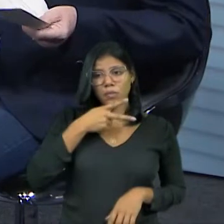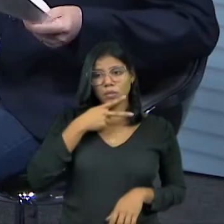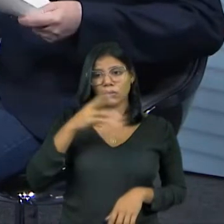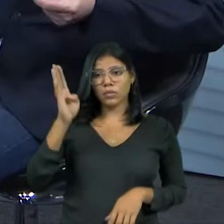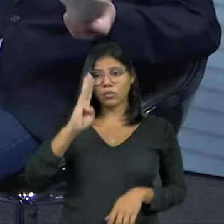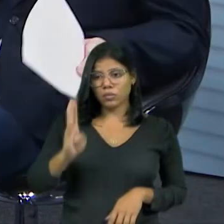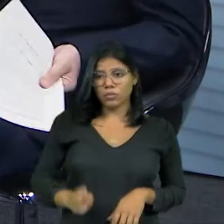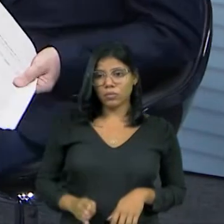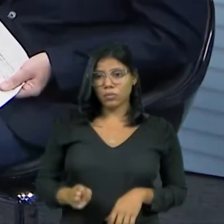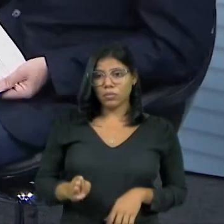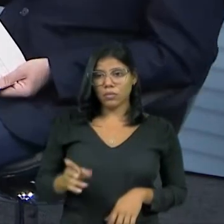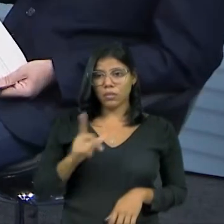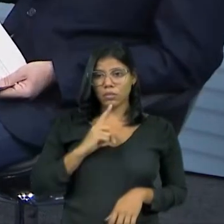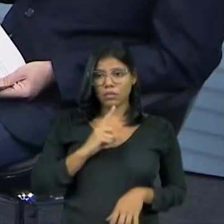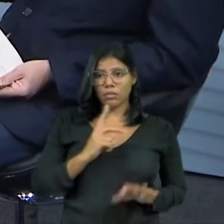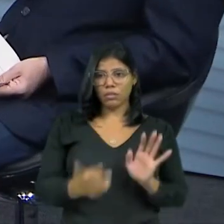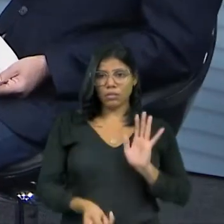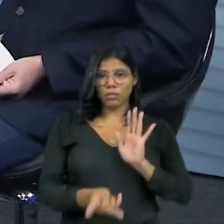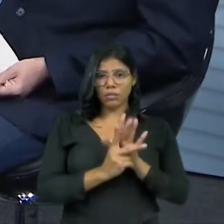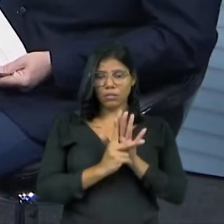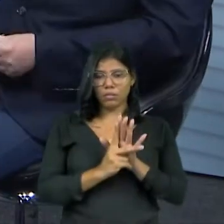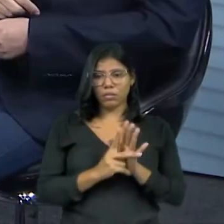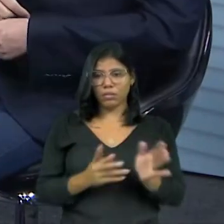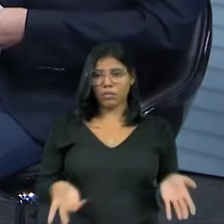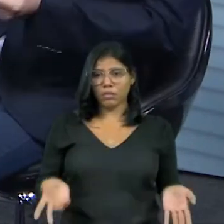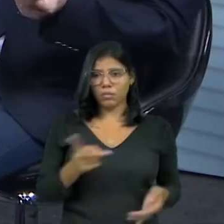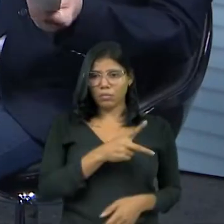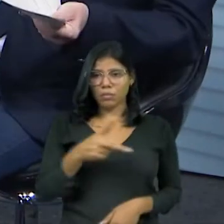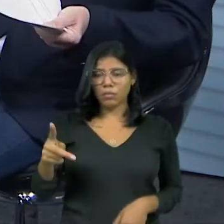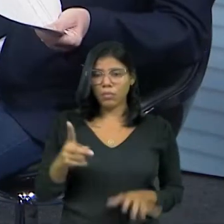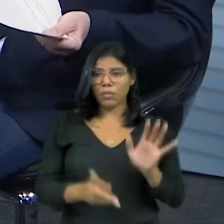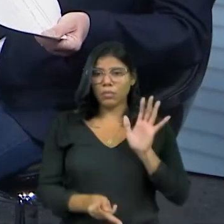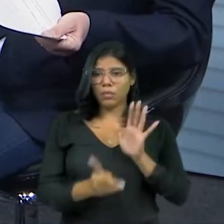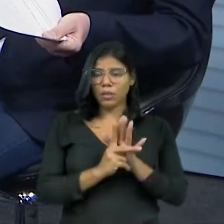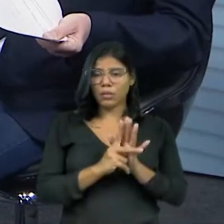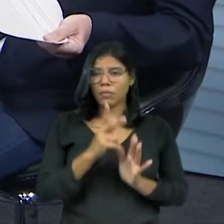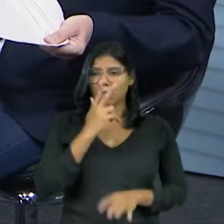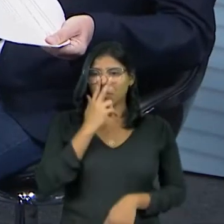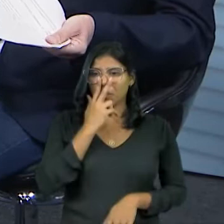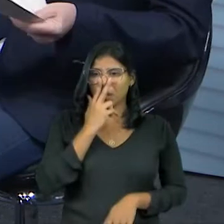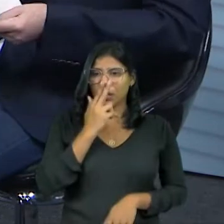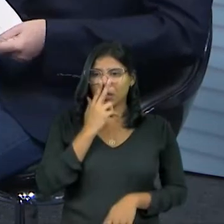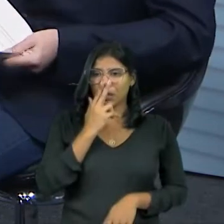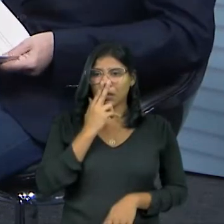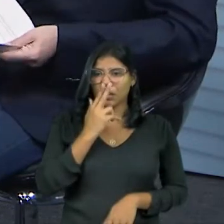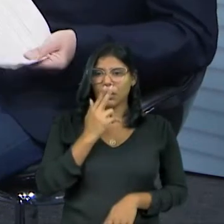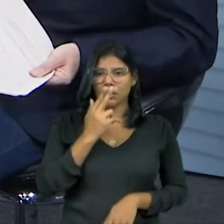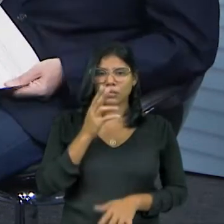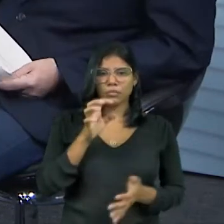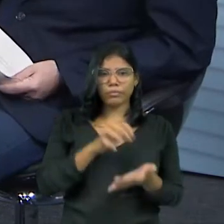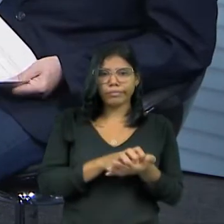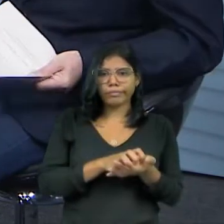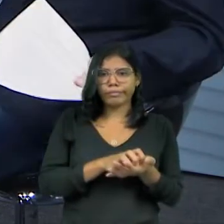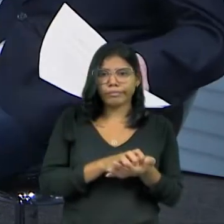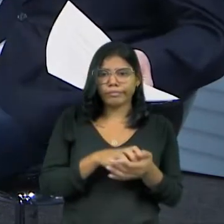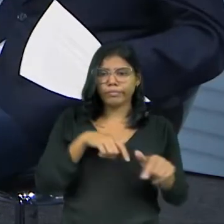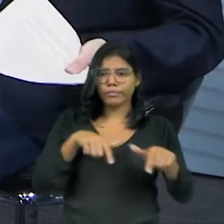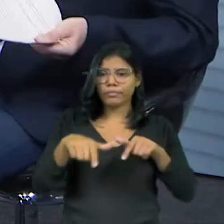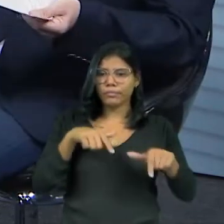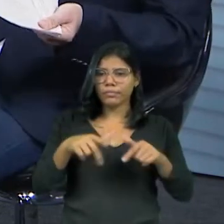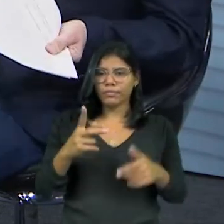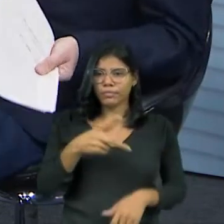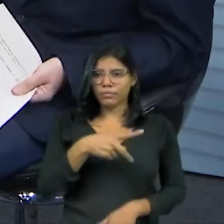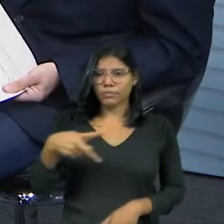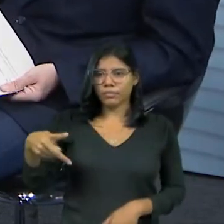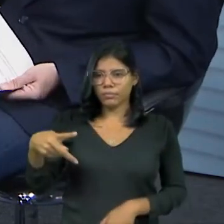regra, eles têm donos. Você tem o presidente do partido, virou até, às vezes, até emprego, né? O cara é o presidente do partido